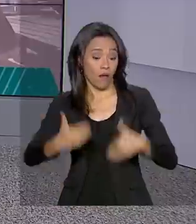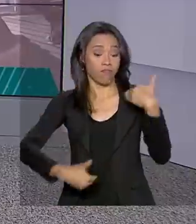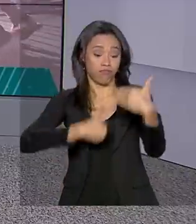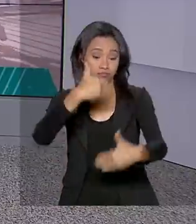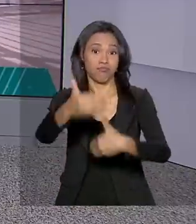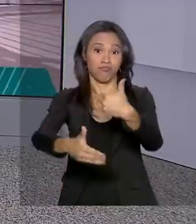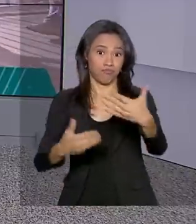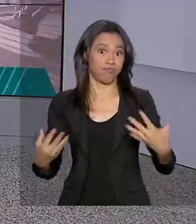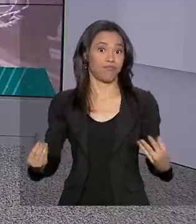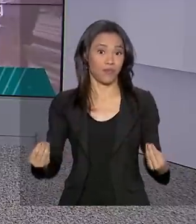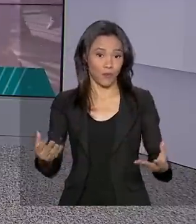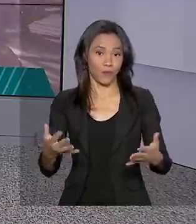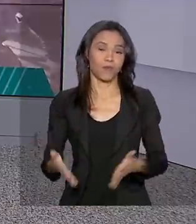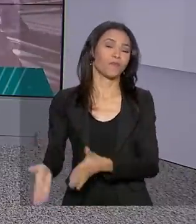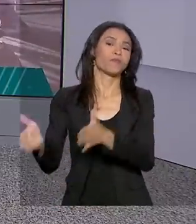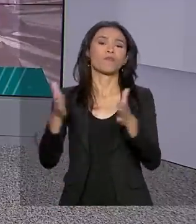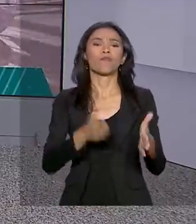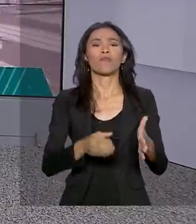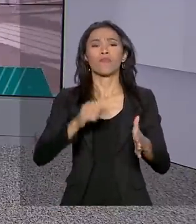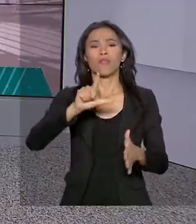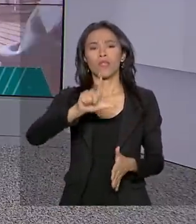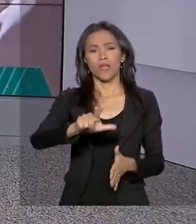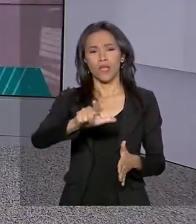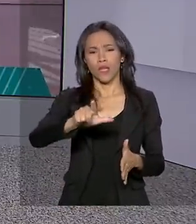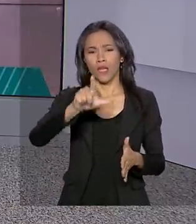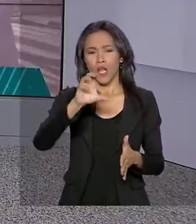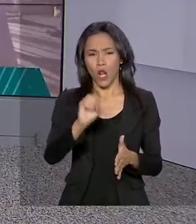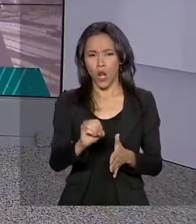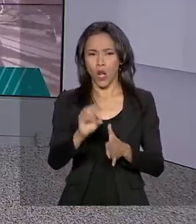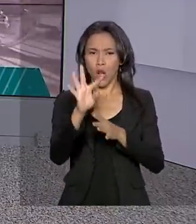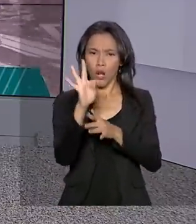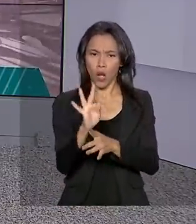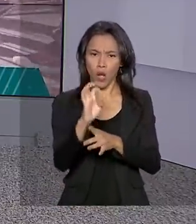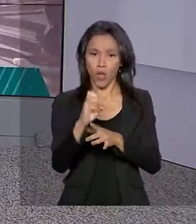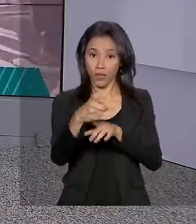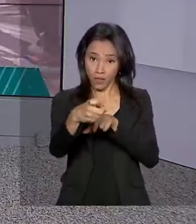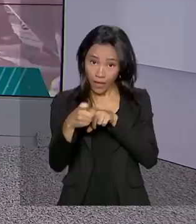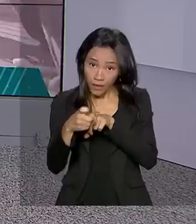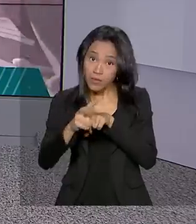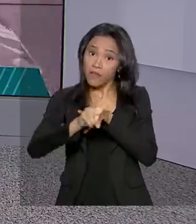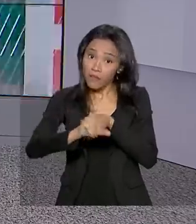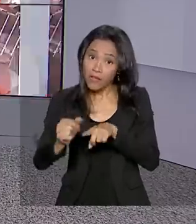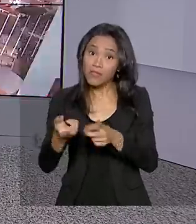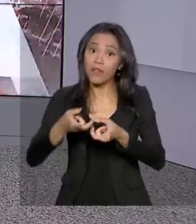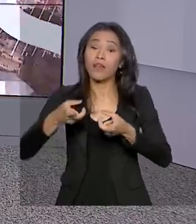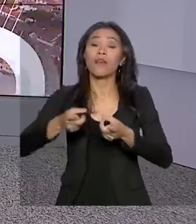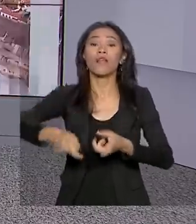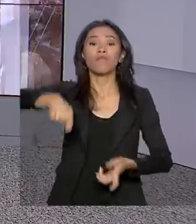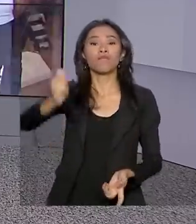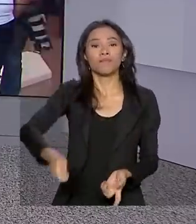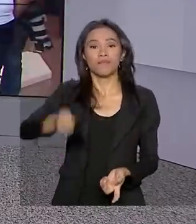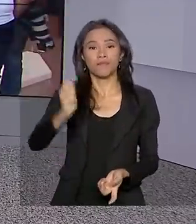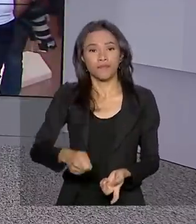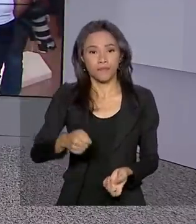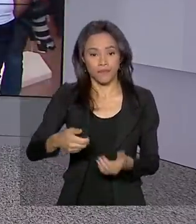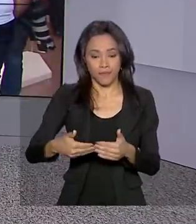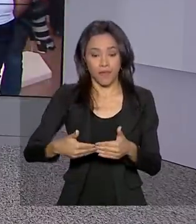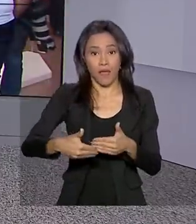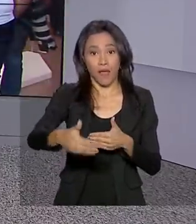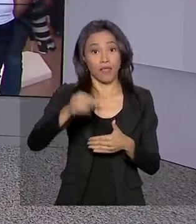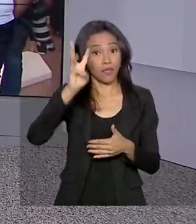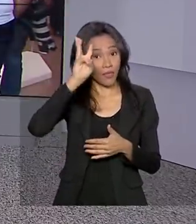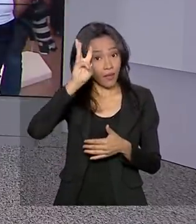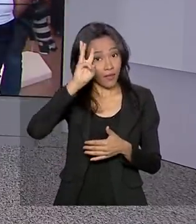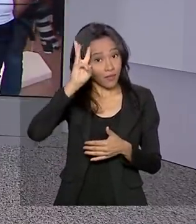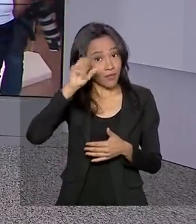daí. A Lotex, loteria instantânea exclusiva, será leiloada nesta terça-feira. Quem tem essas informações, direto